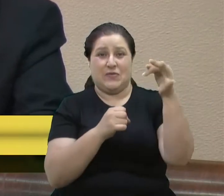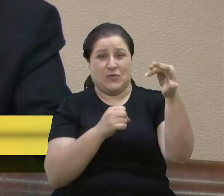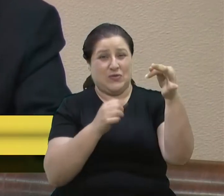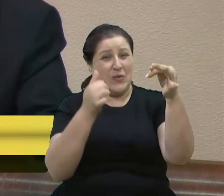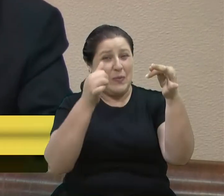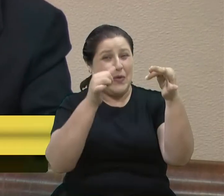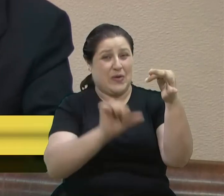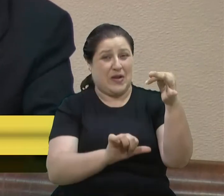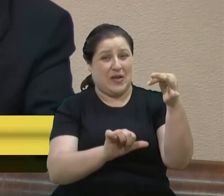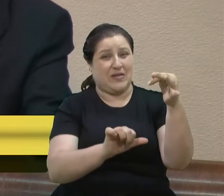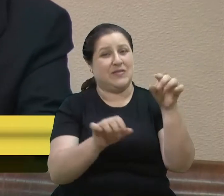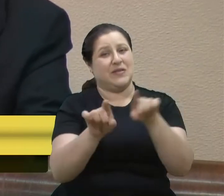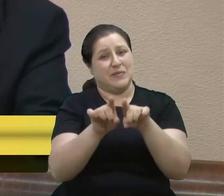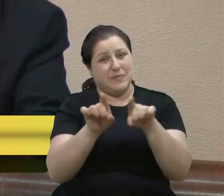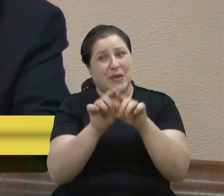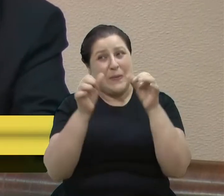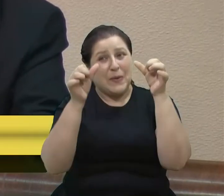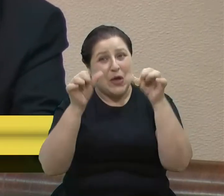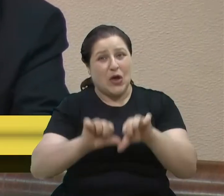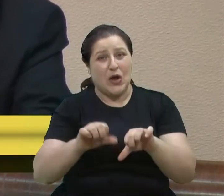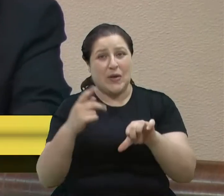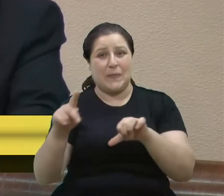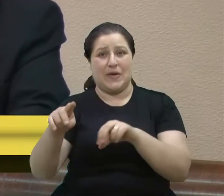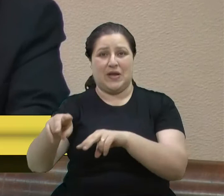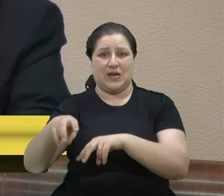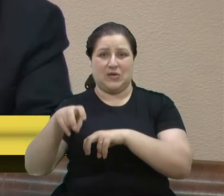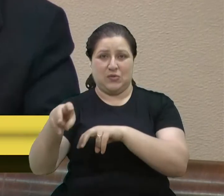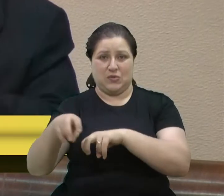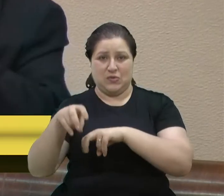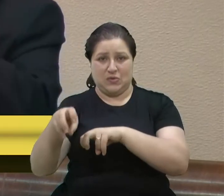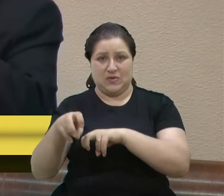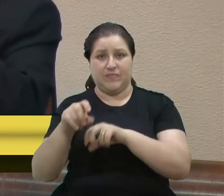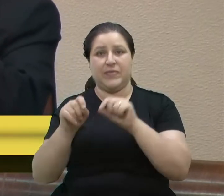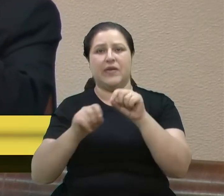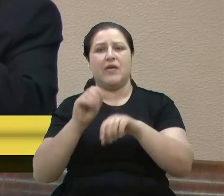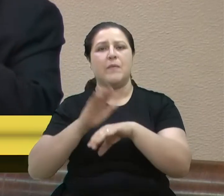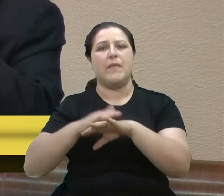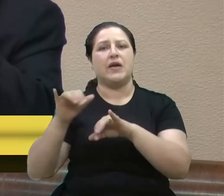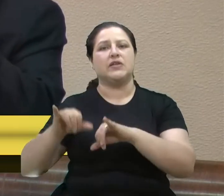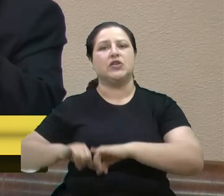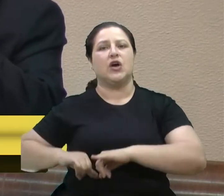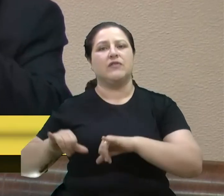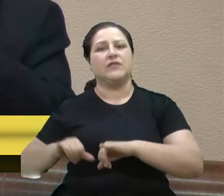para a agricultura, inclusive. E quem sofre demais, o vereador